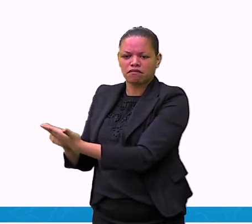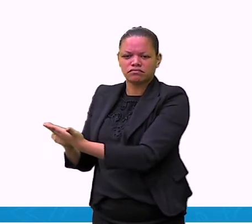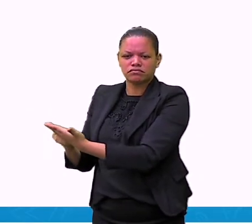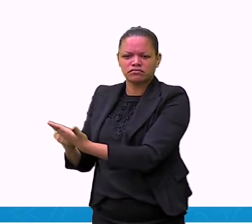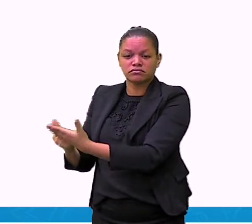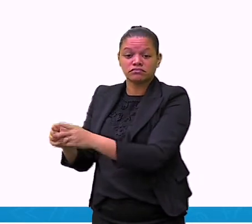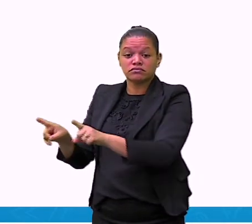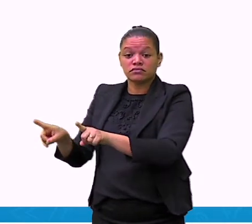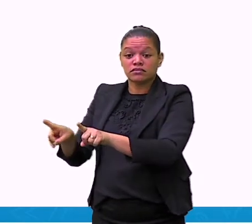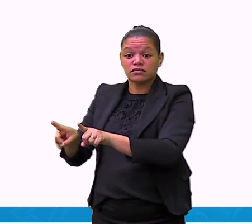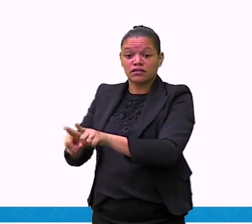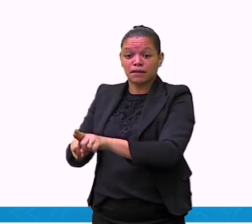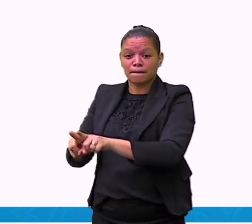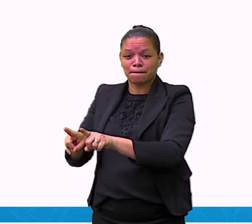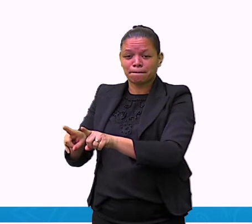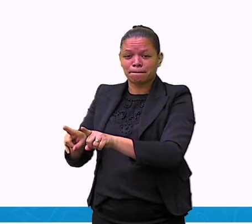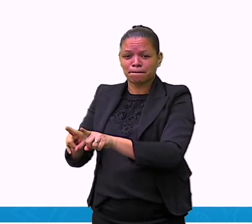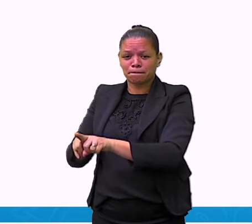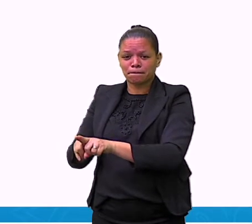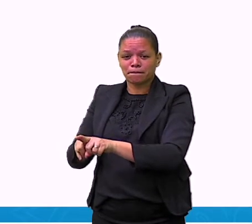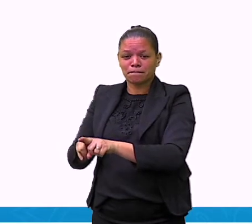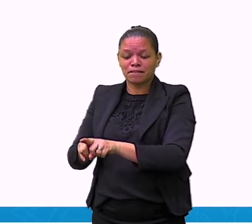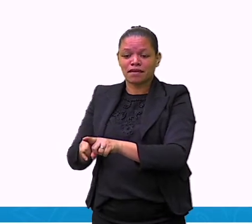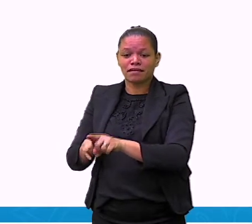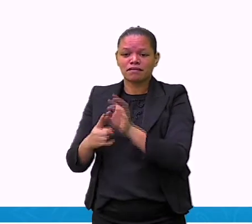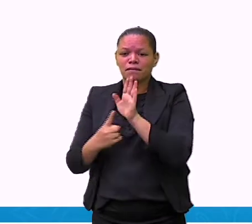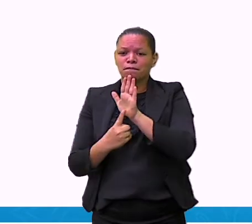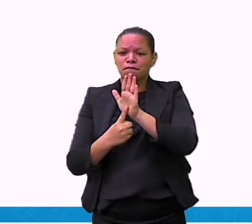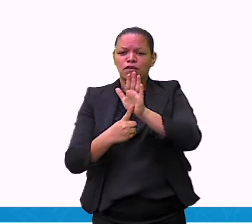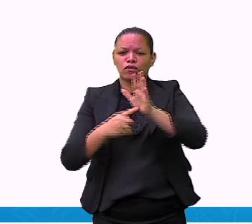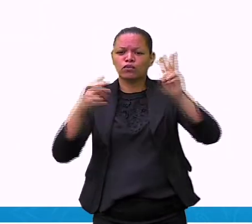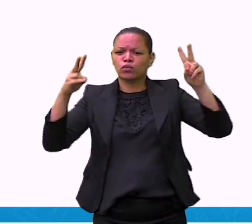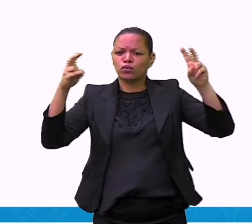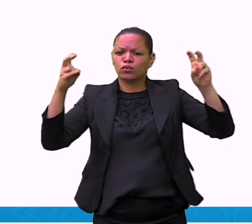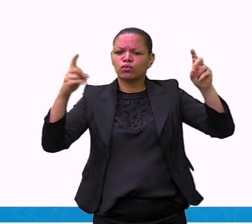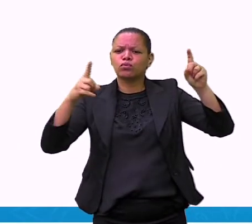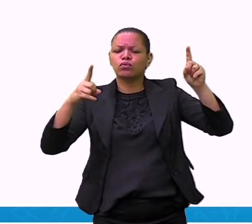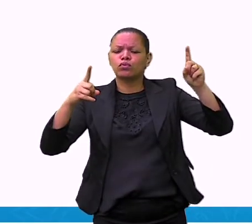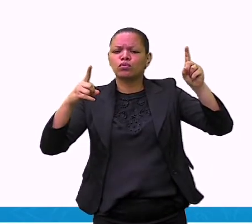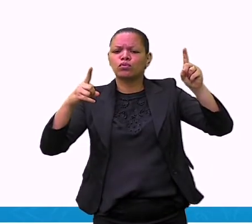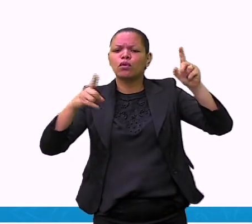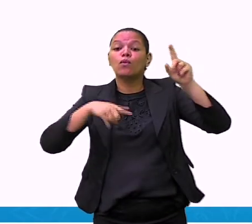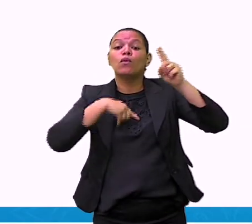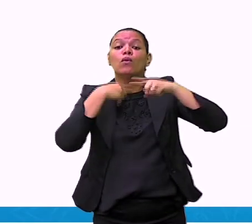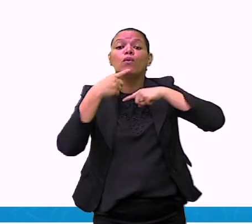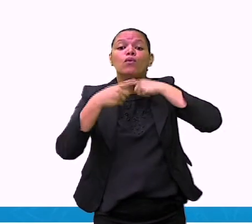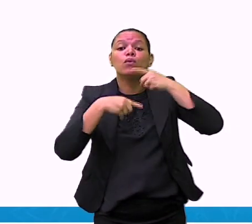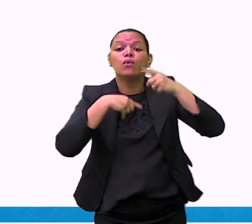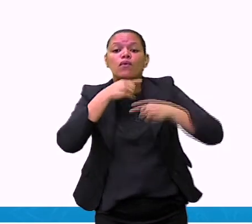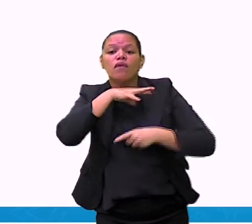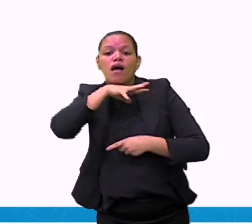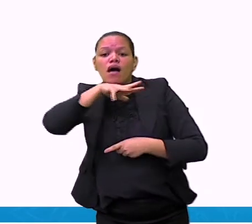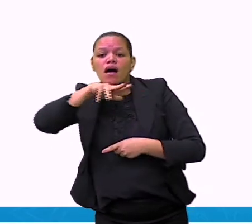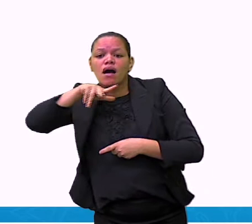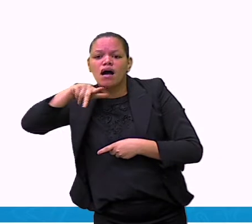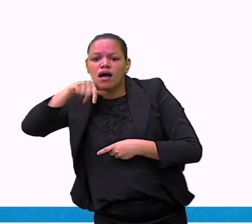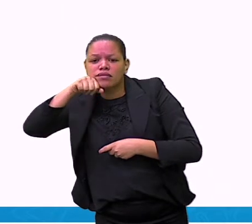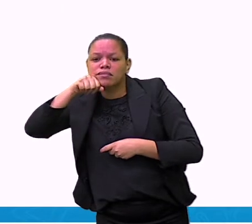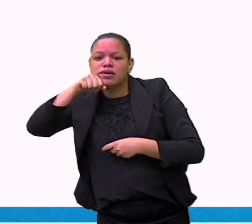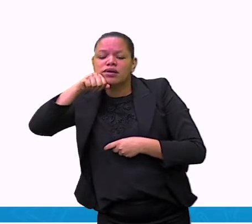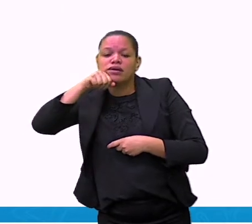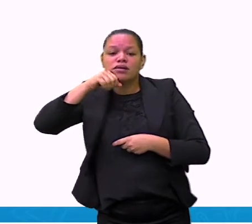a referência, dúvida animal, 3 de fevereiro de 2021.